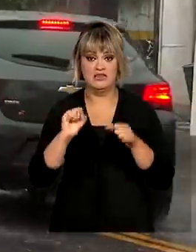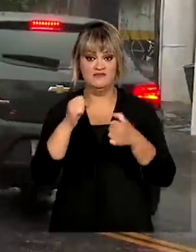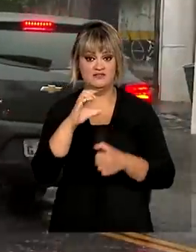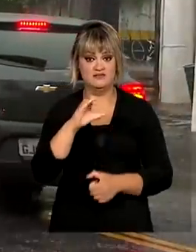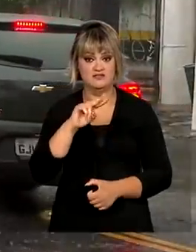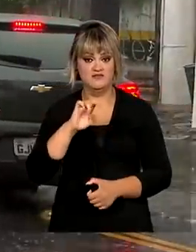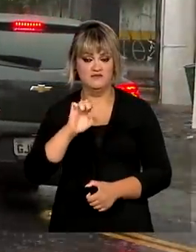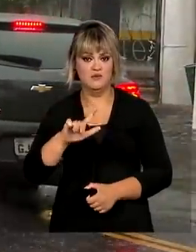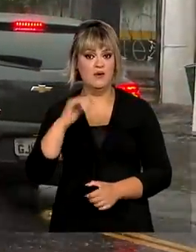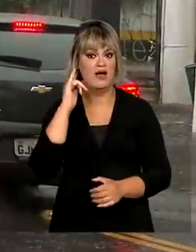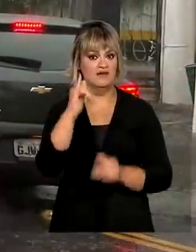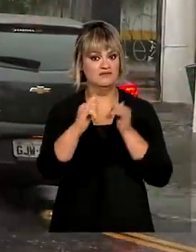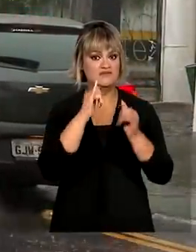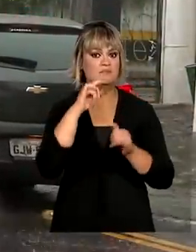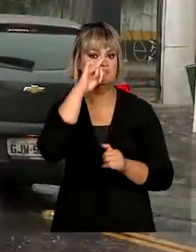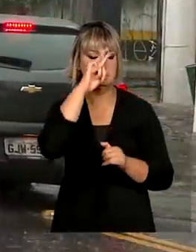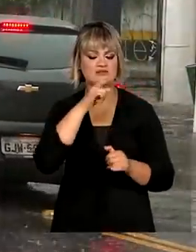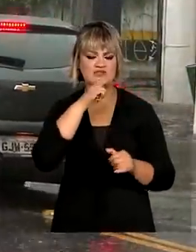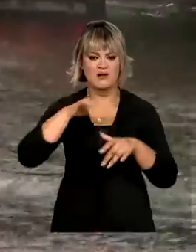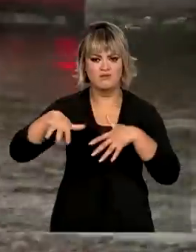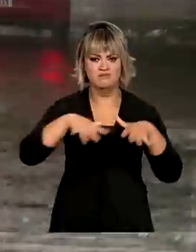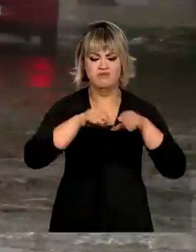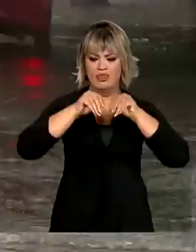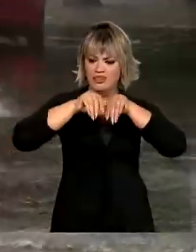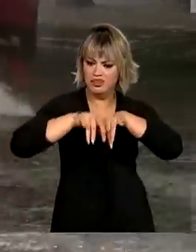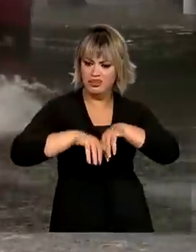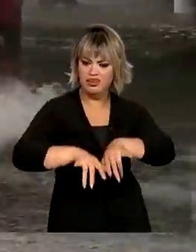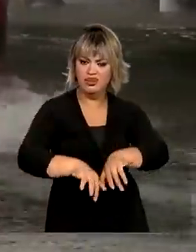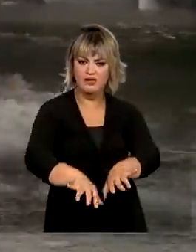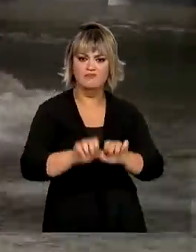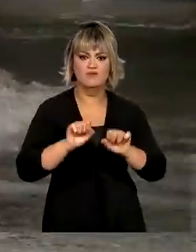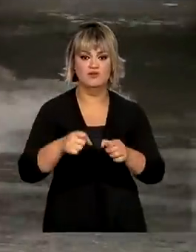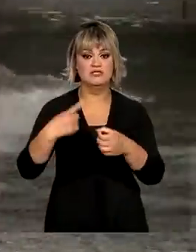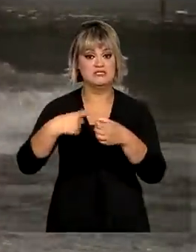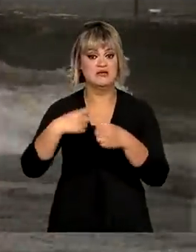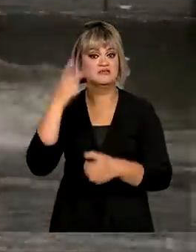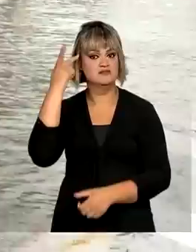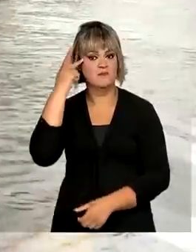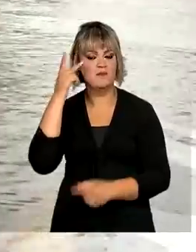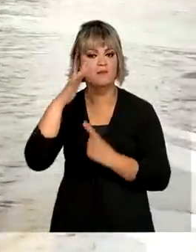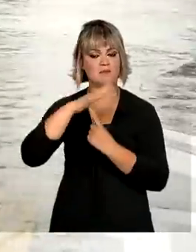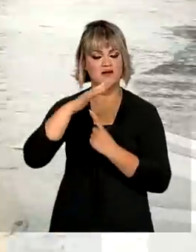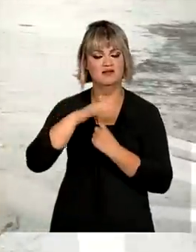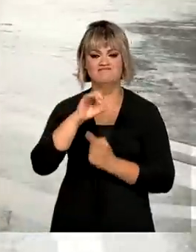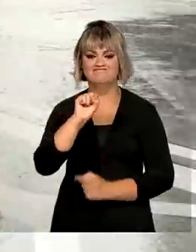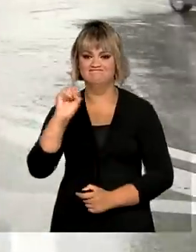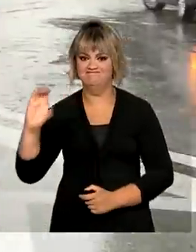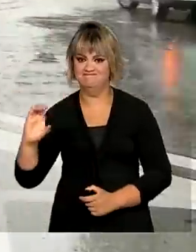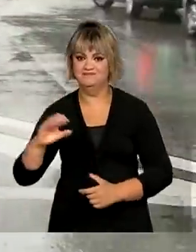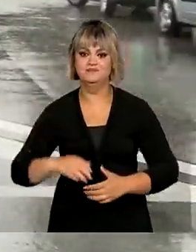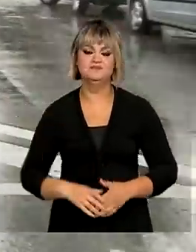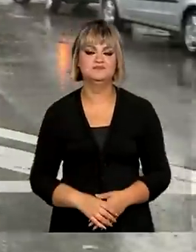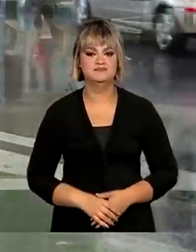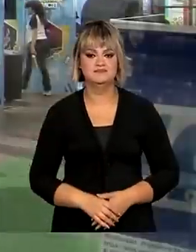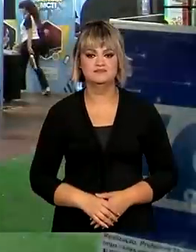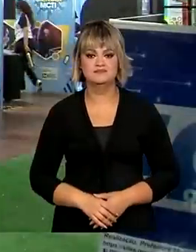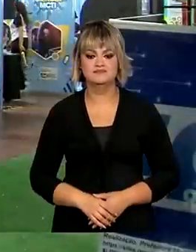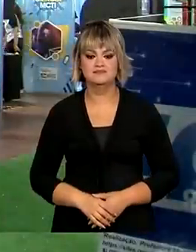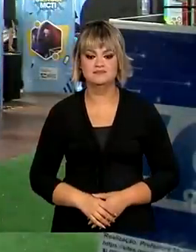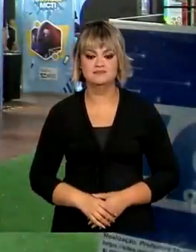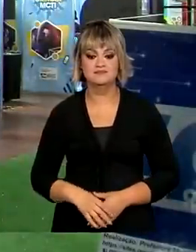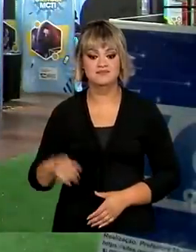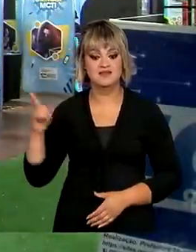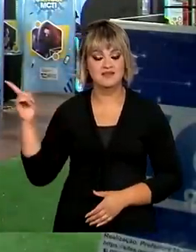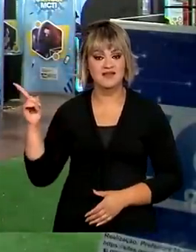alerta para o risco de alagamentos e deslizamentos em São Paulo, Paraná e Santa Catarina. E